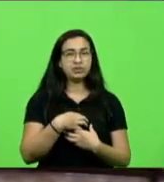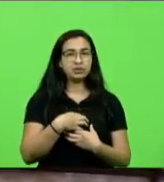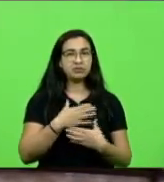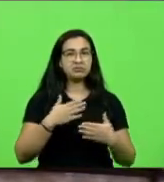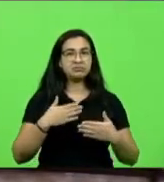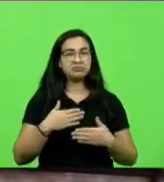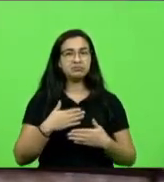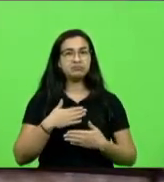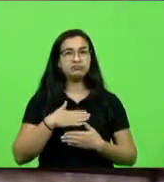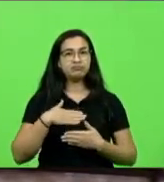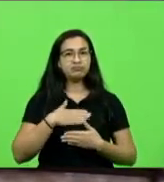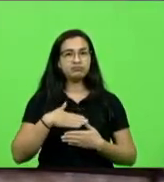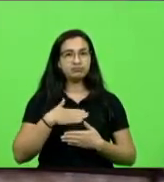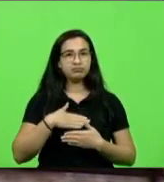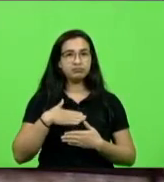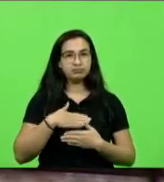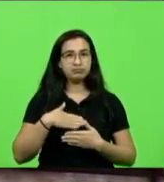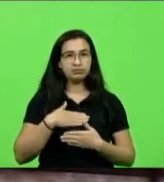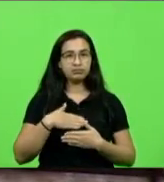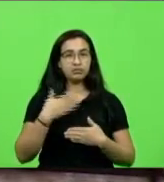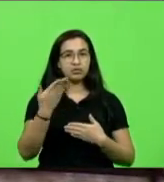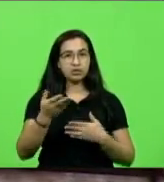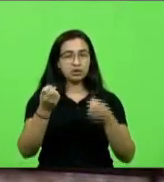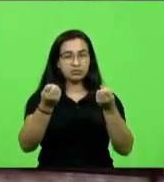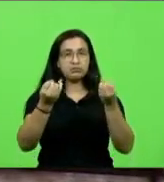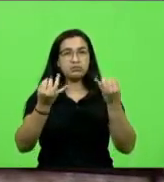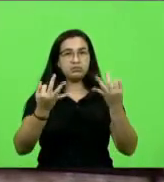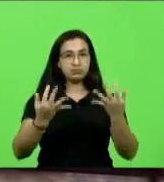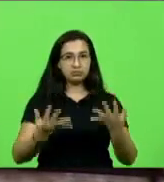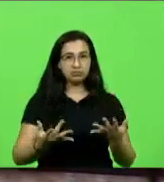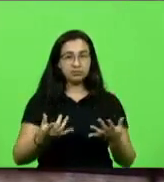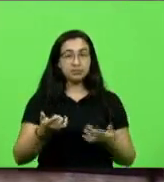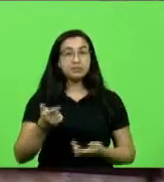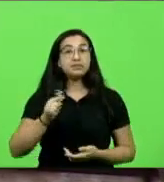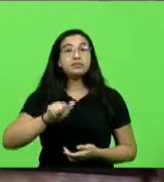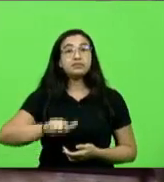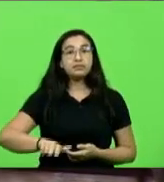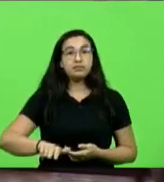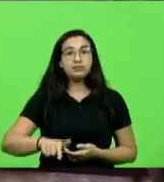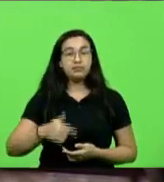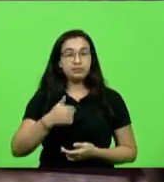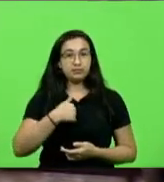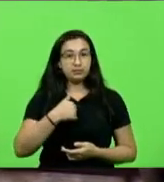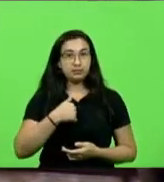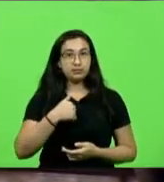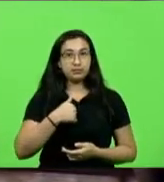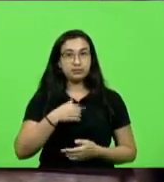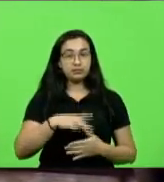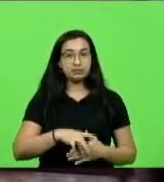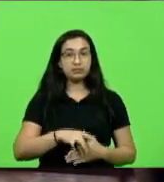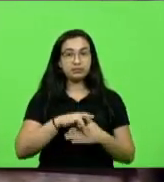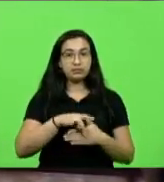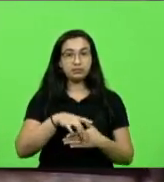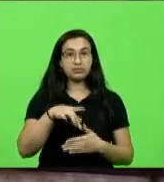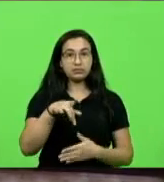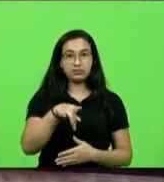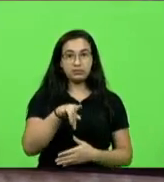com as suas explicações, mas aqui na condição de líder da bancada do PSD,